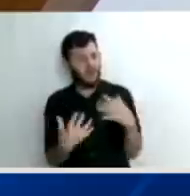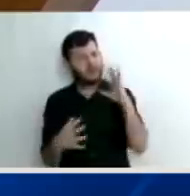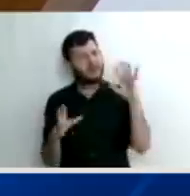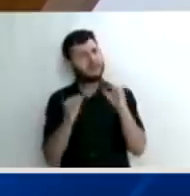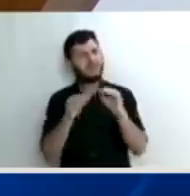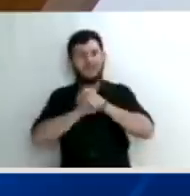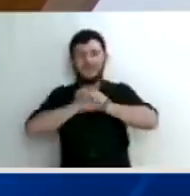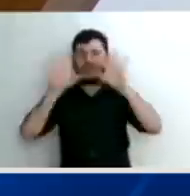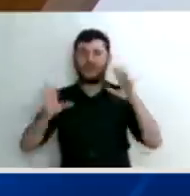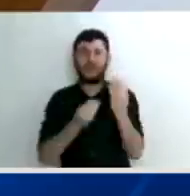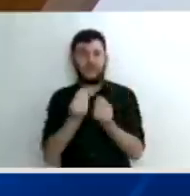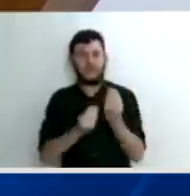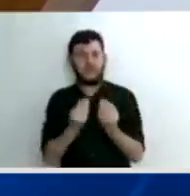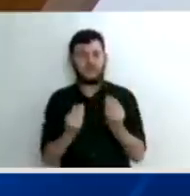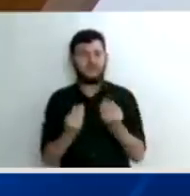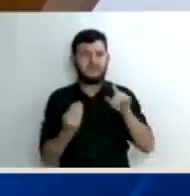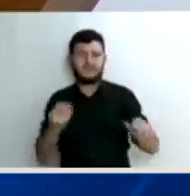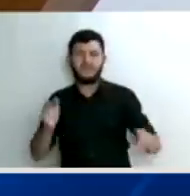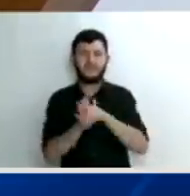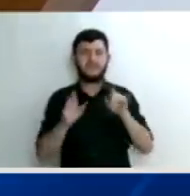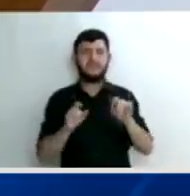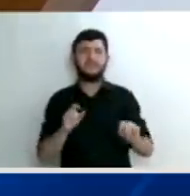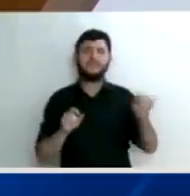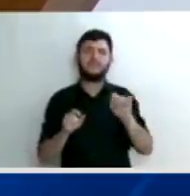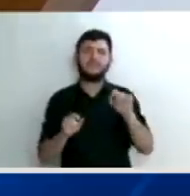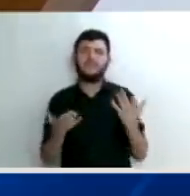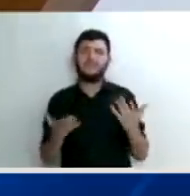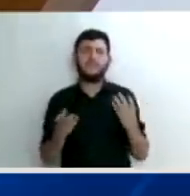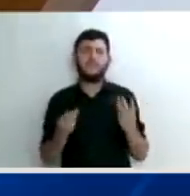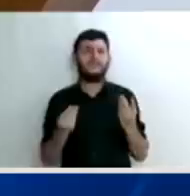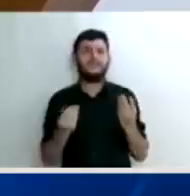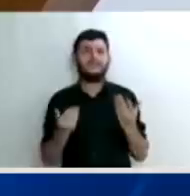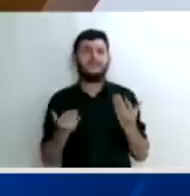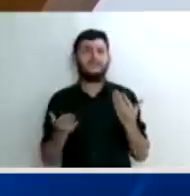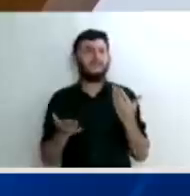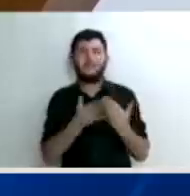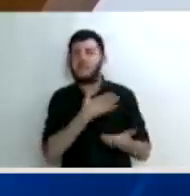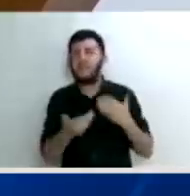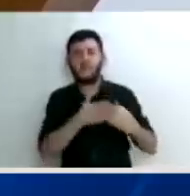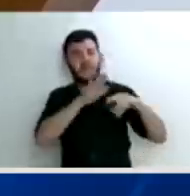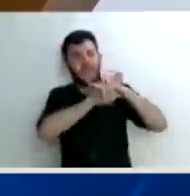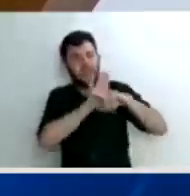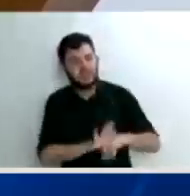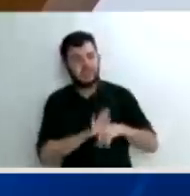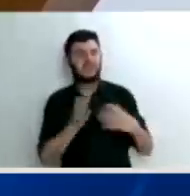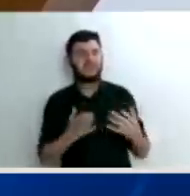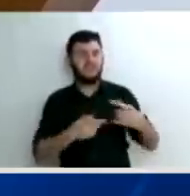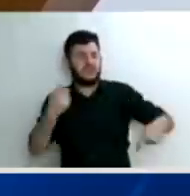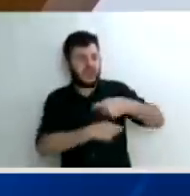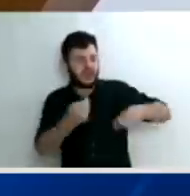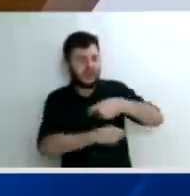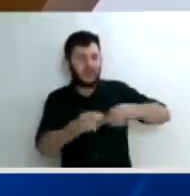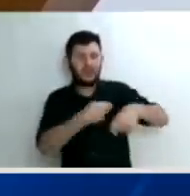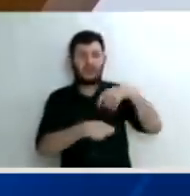ligação existente entre as fraudes e duas dessas refinarias, que já é